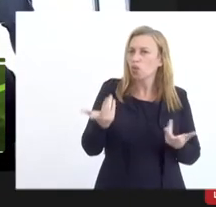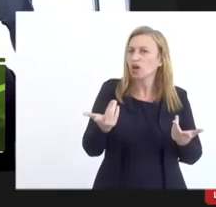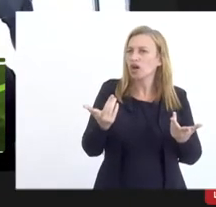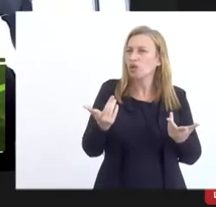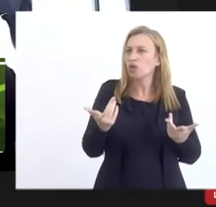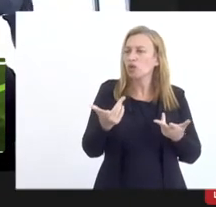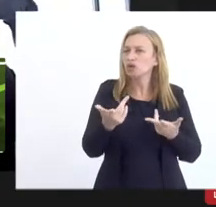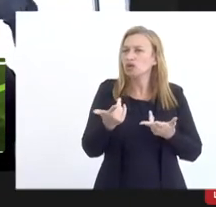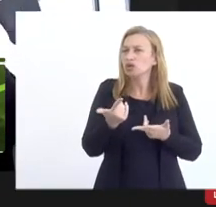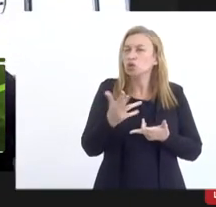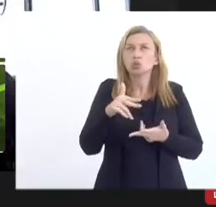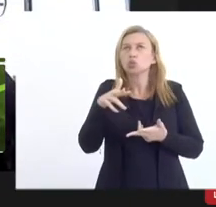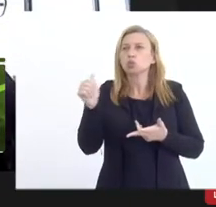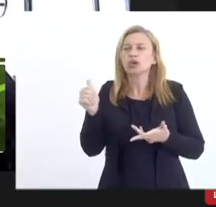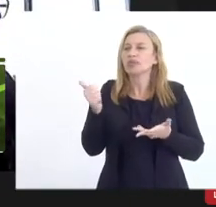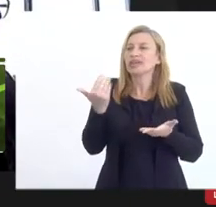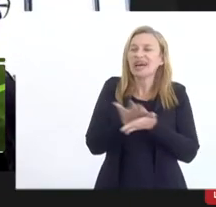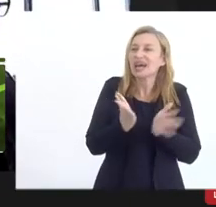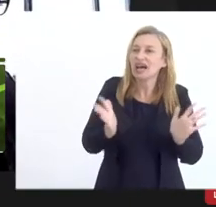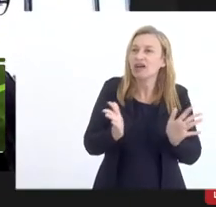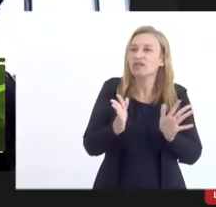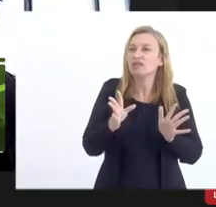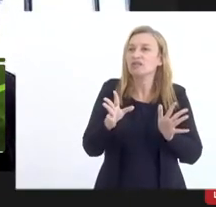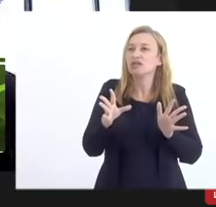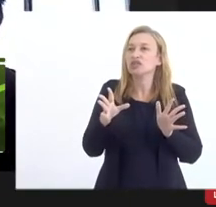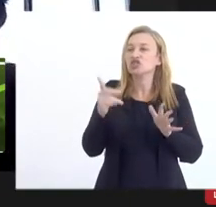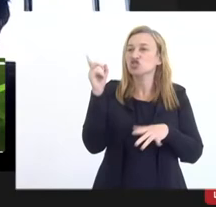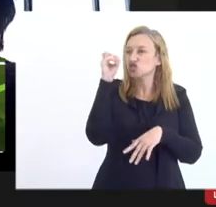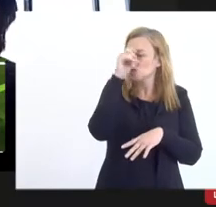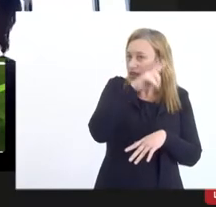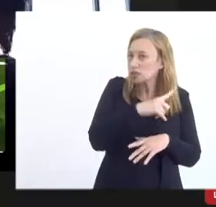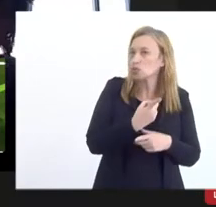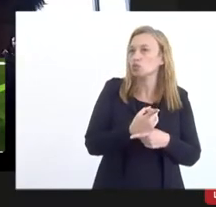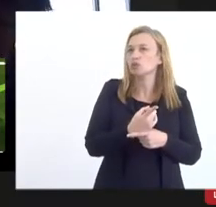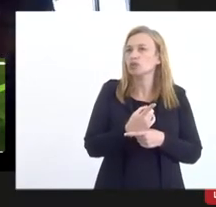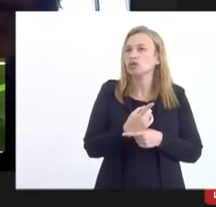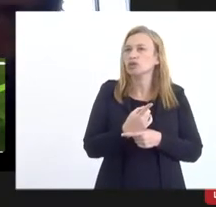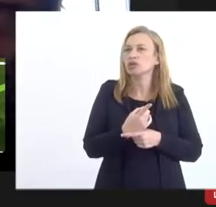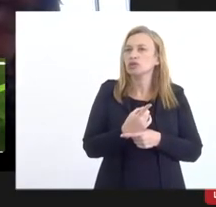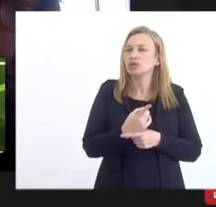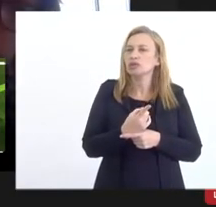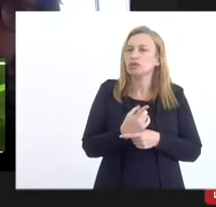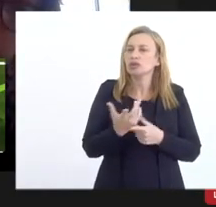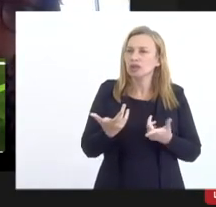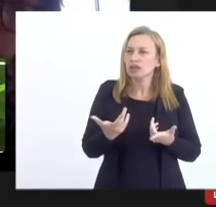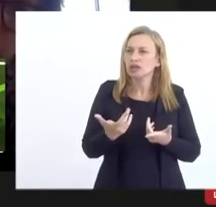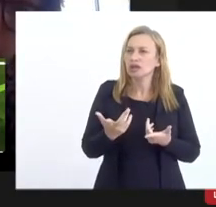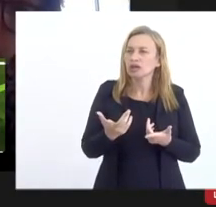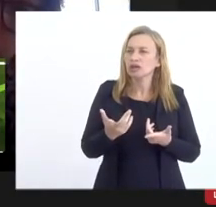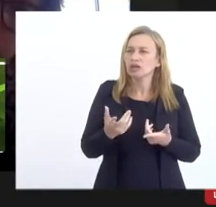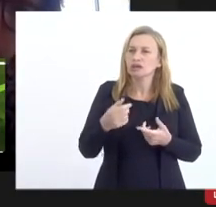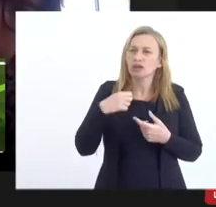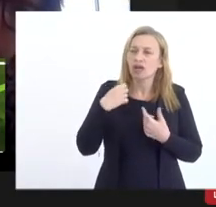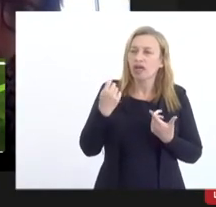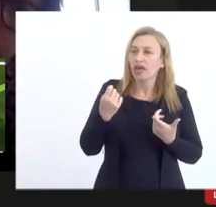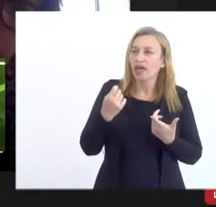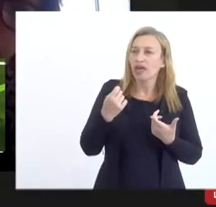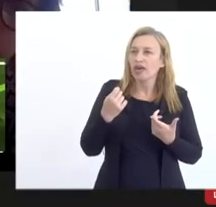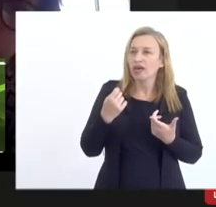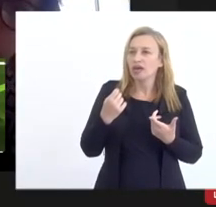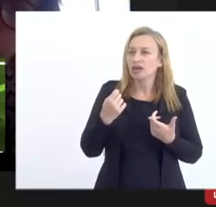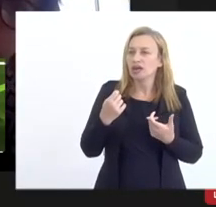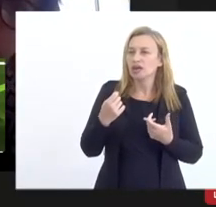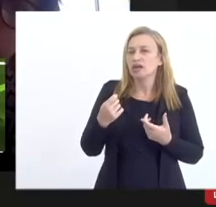que nunca mais acaba então fica um pesadelo uma espada pendurada no pescoço dos